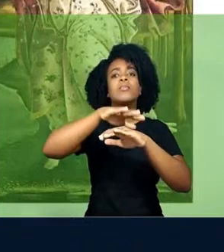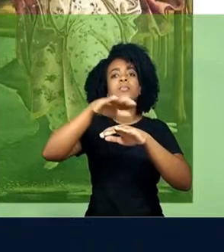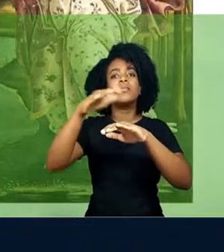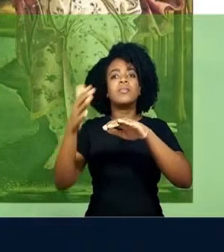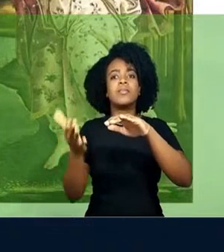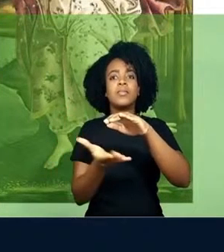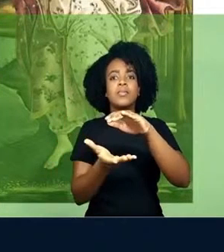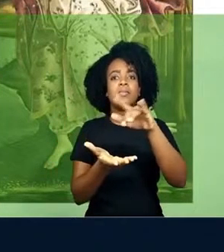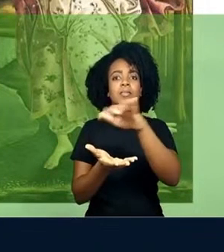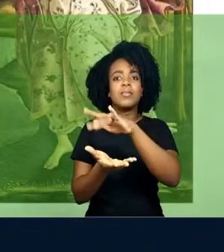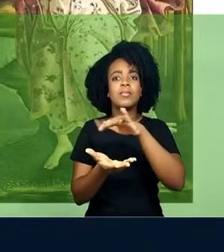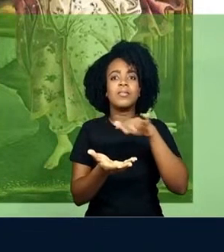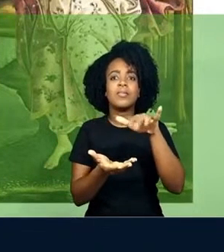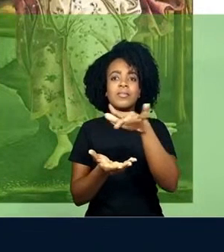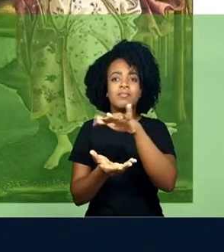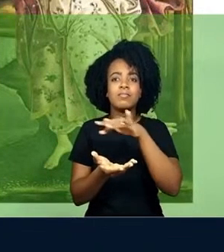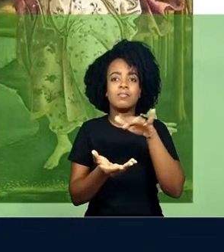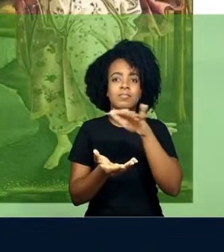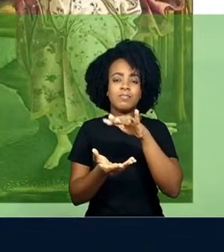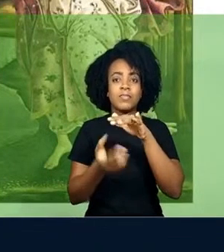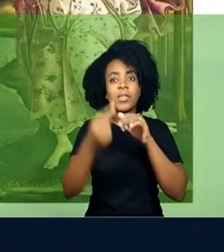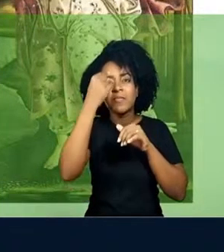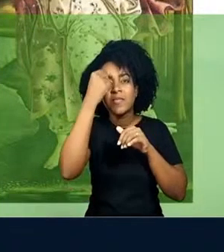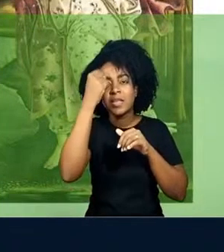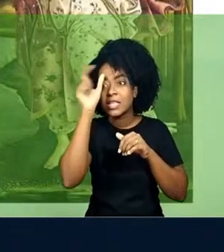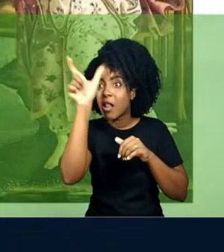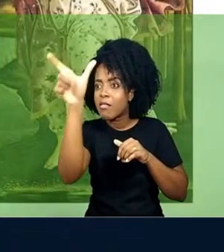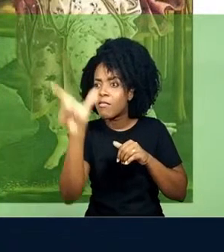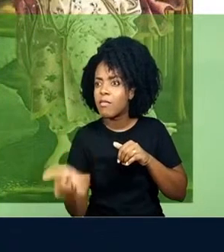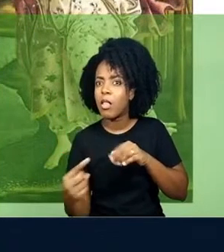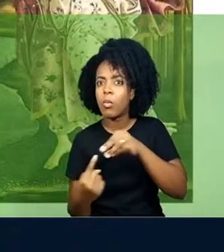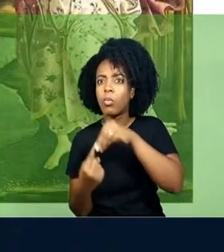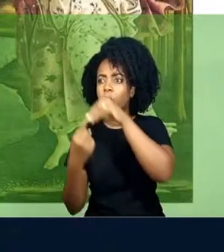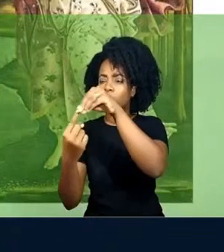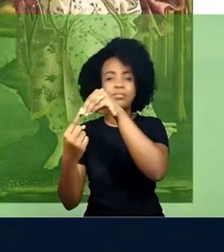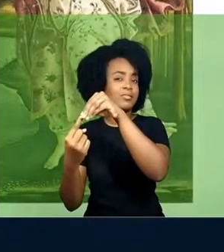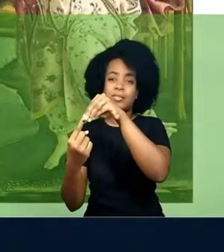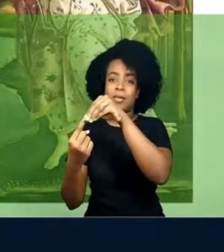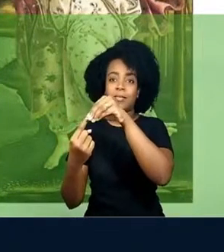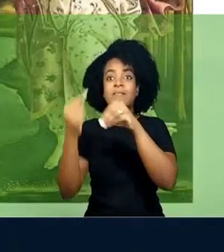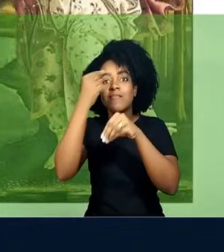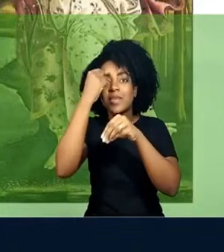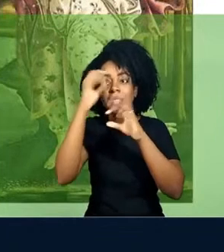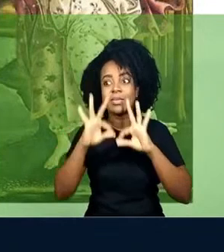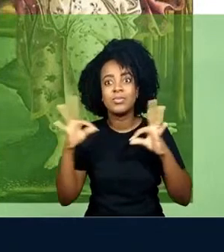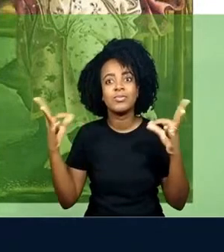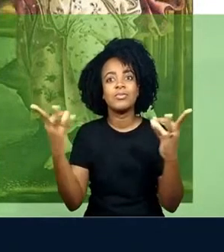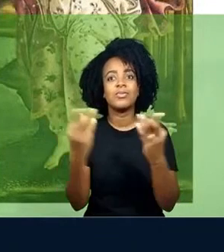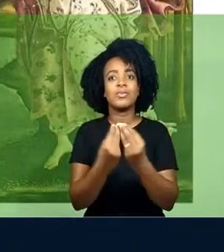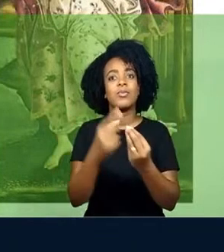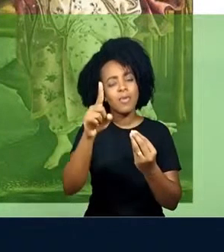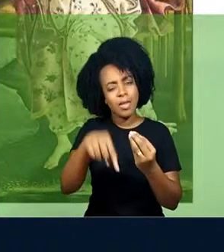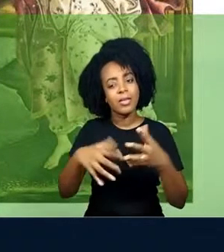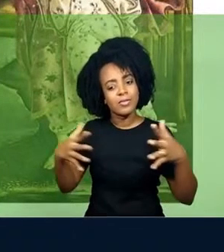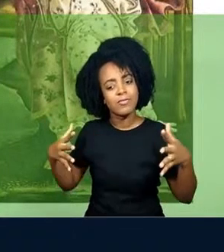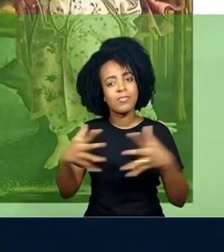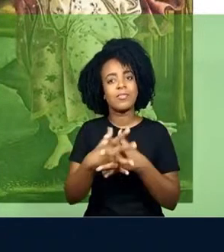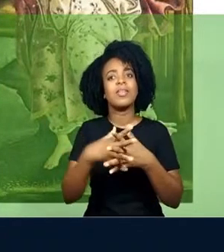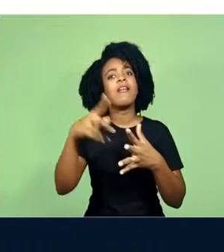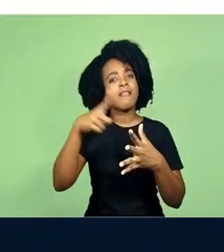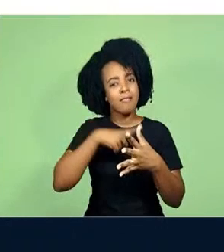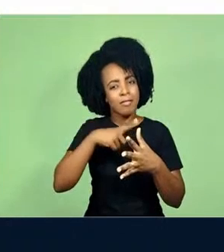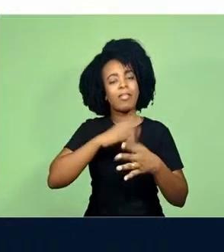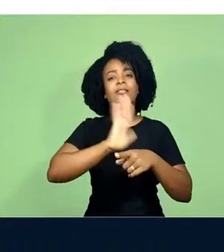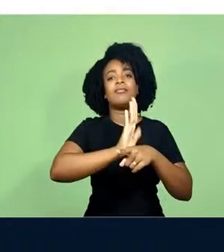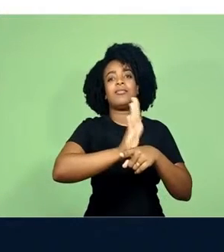pensa a partir de um indivíduo, mas se pensa enquanto um ecossistema. E é essa complexidade que acredito trazer o